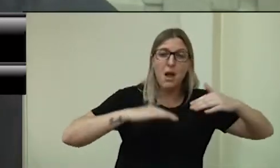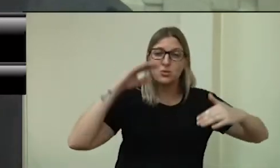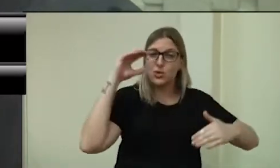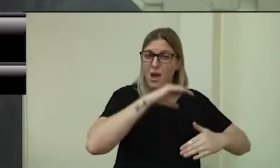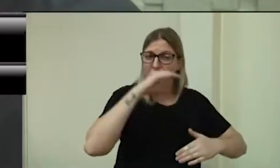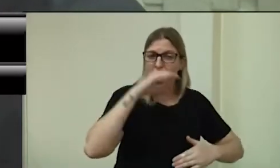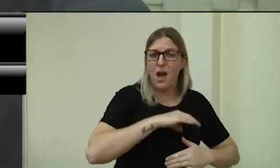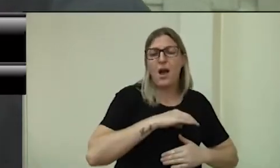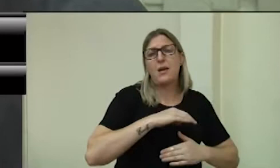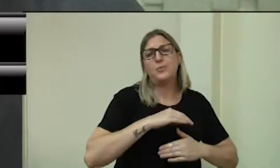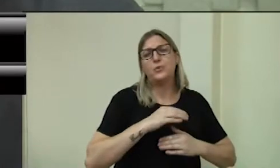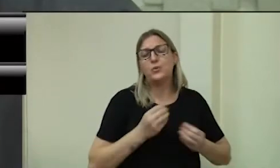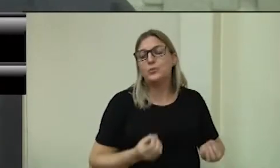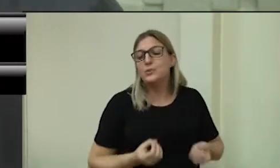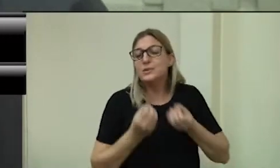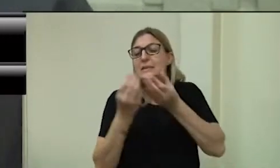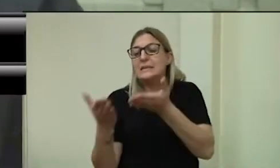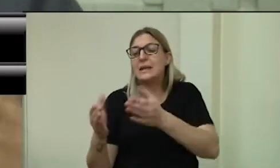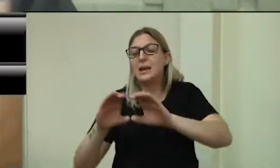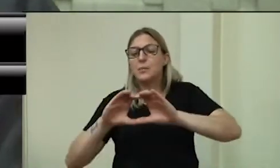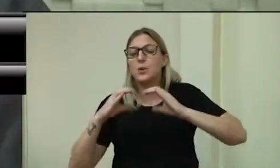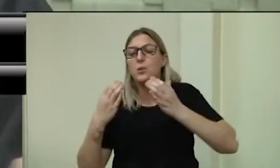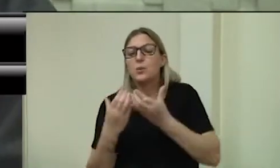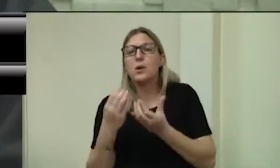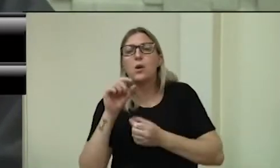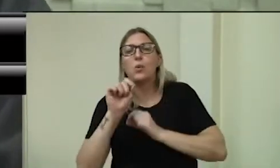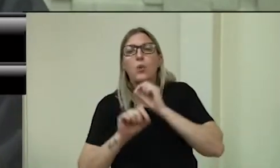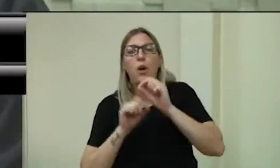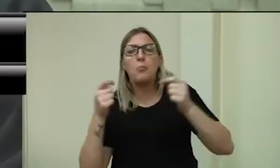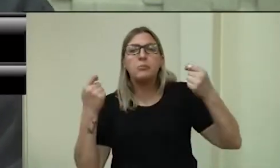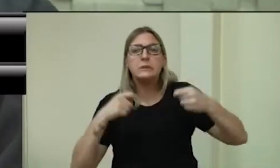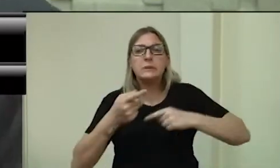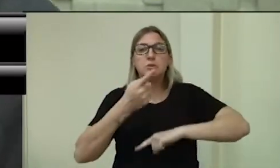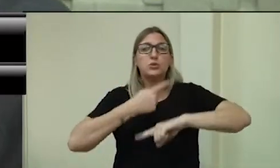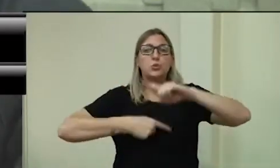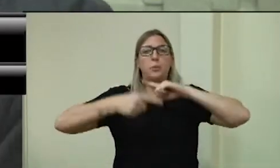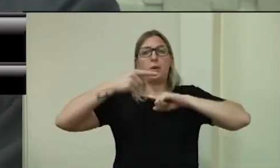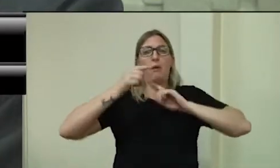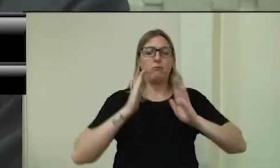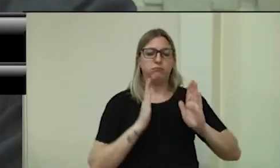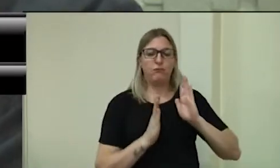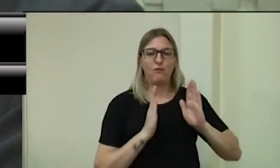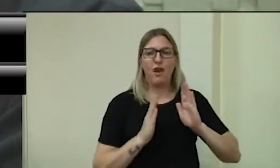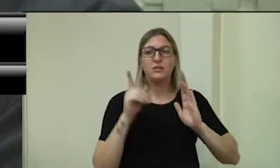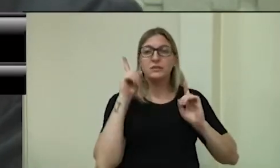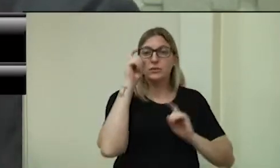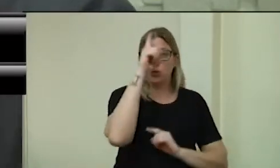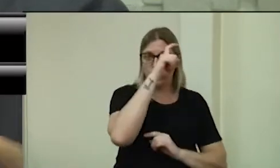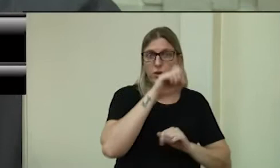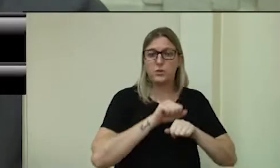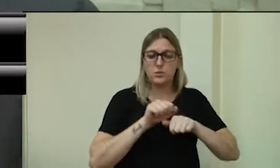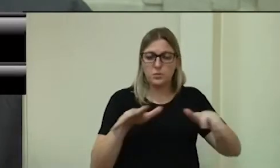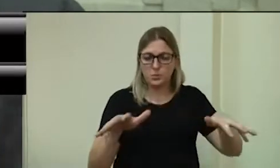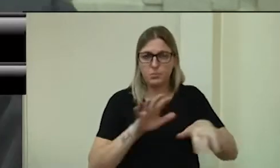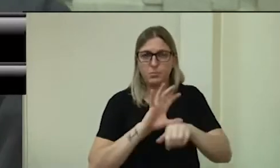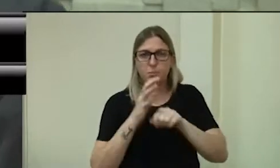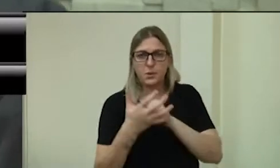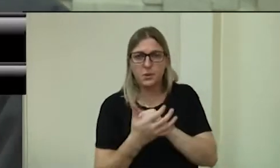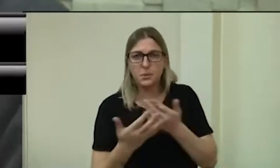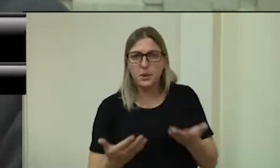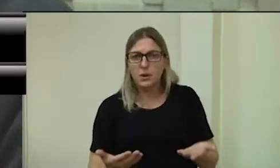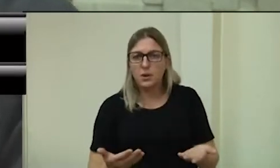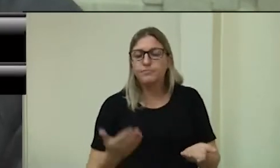aquilo que a gente espera e precisa para superar todo esse período pandêmico. Demais a mais, presidente, acredito que seja isso.